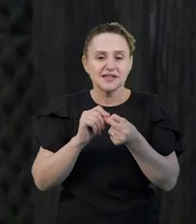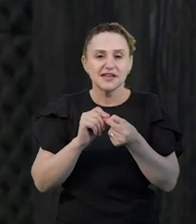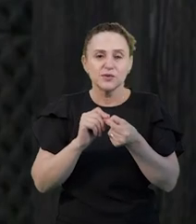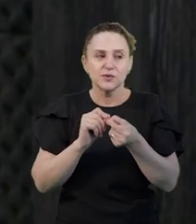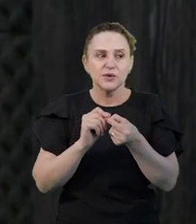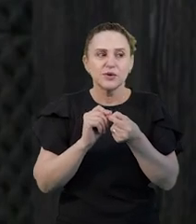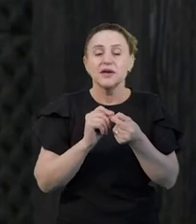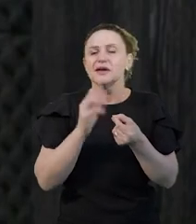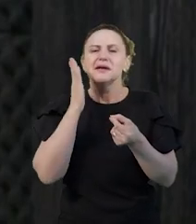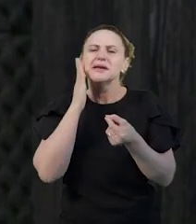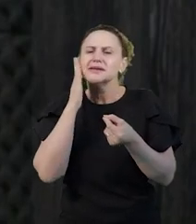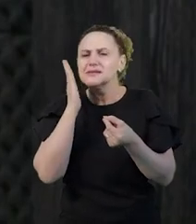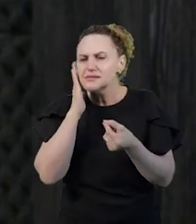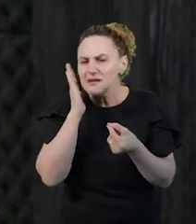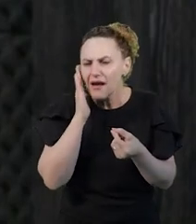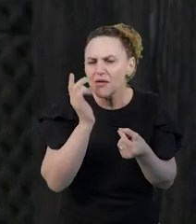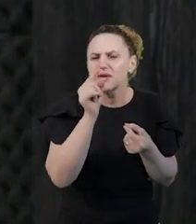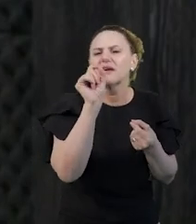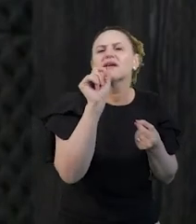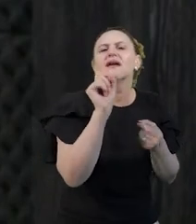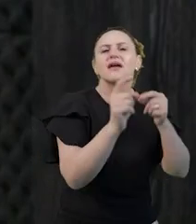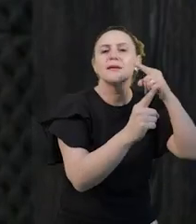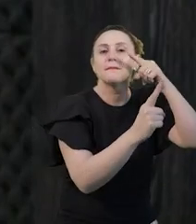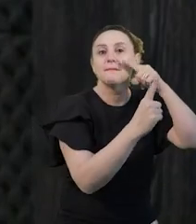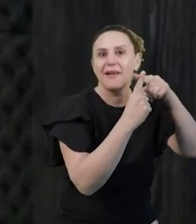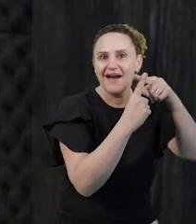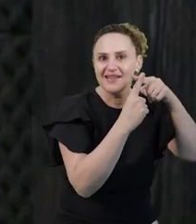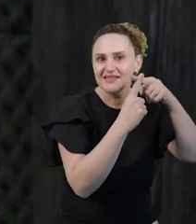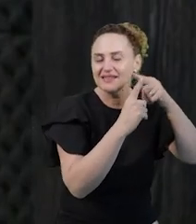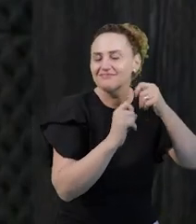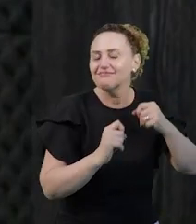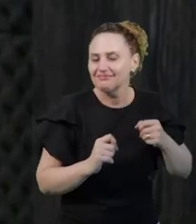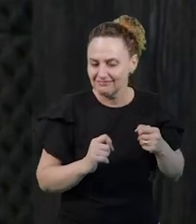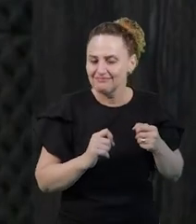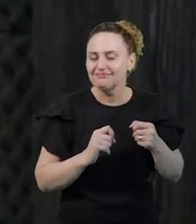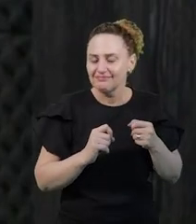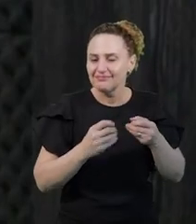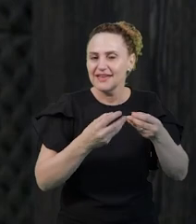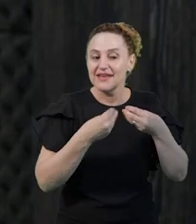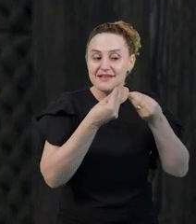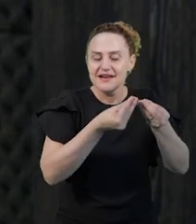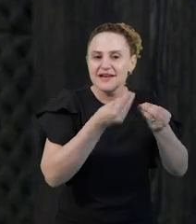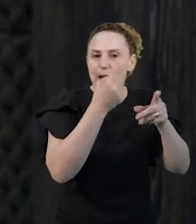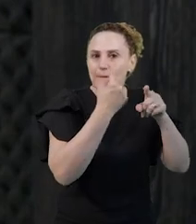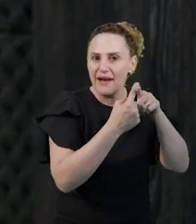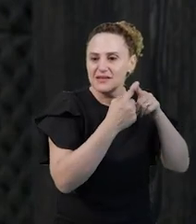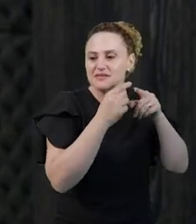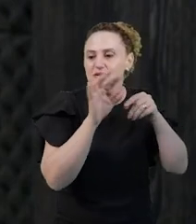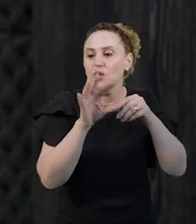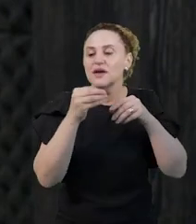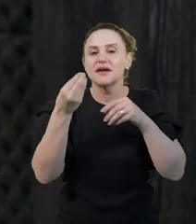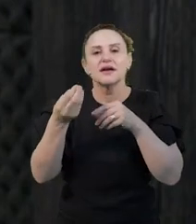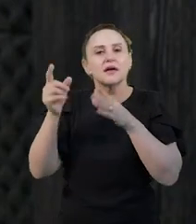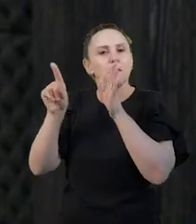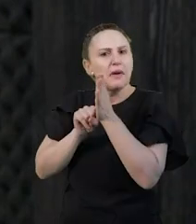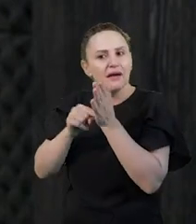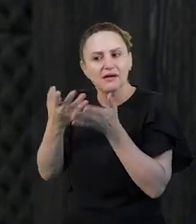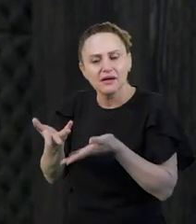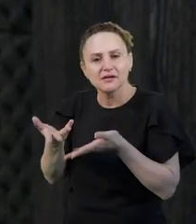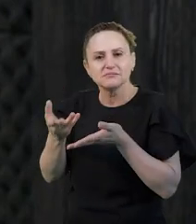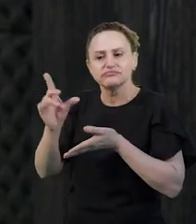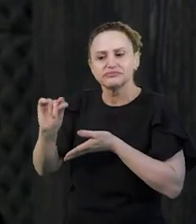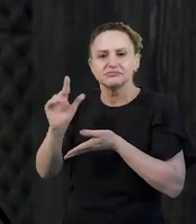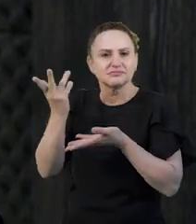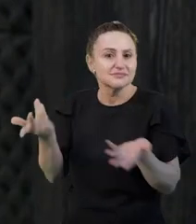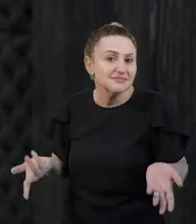mais, quanto é menos, né? Quem ganha mais, quem ganha menos, isso... Bom, isso já começa a estabelecer relações, né? Então,